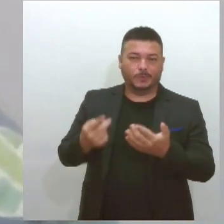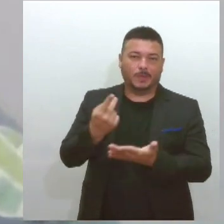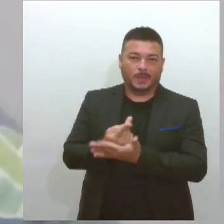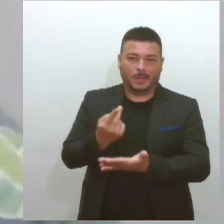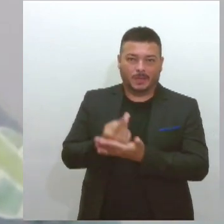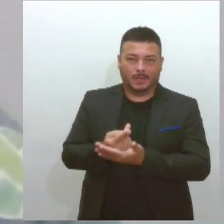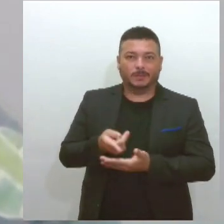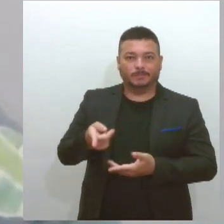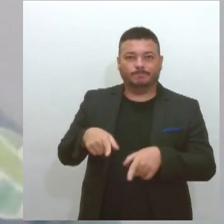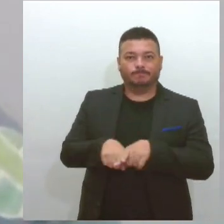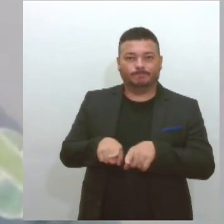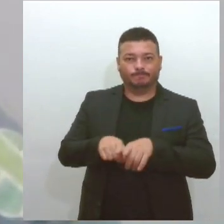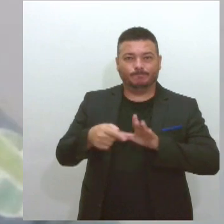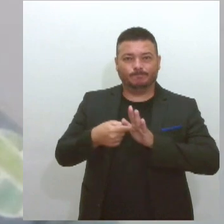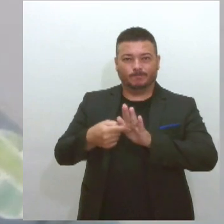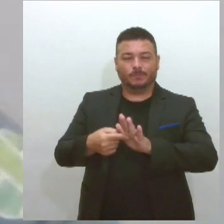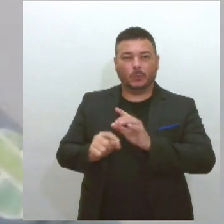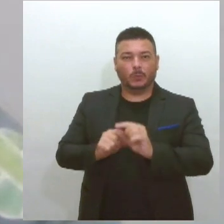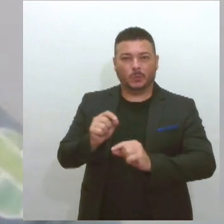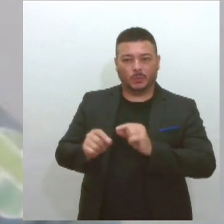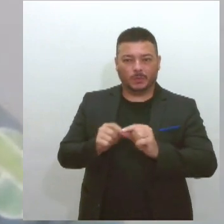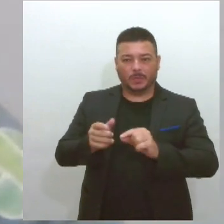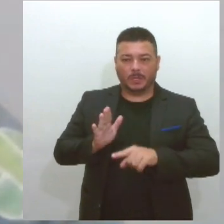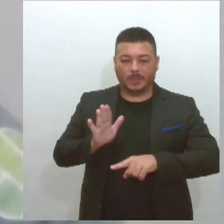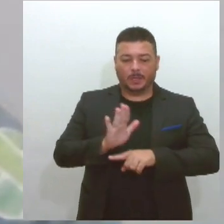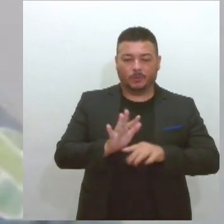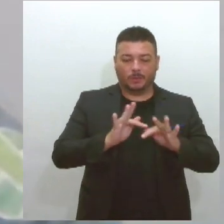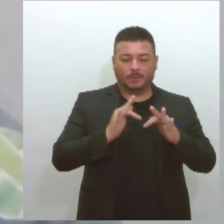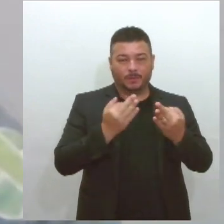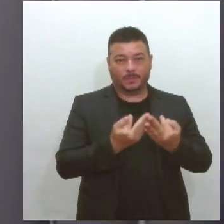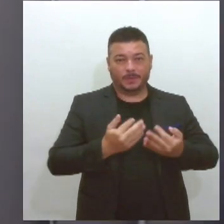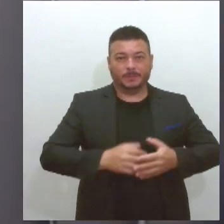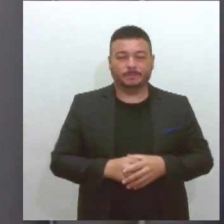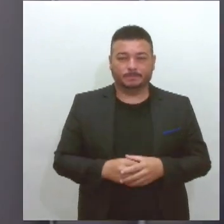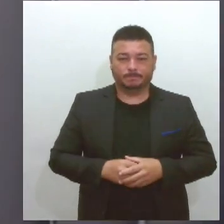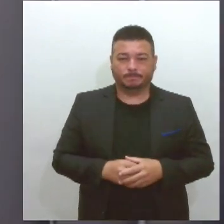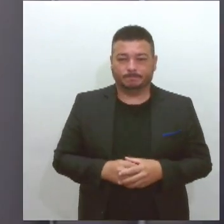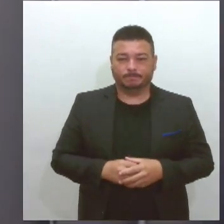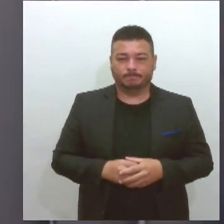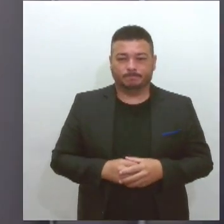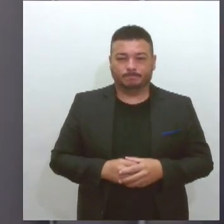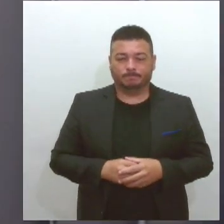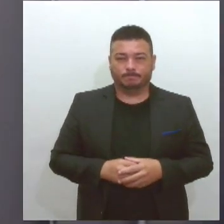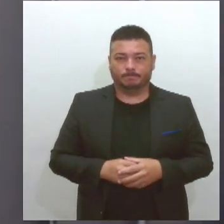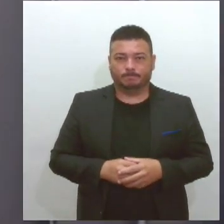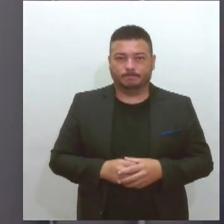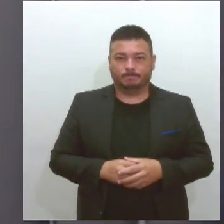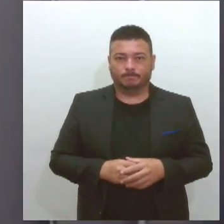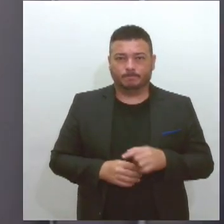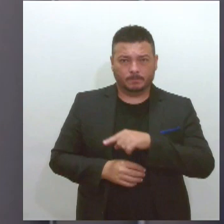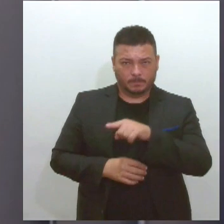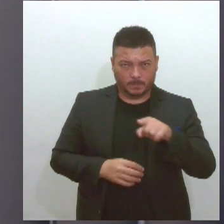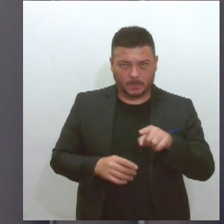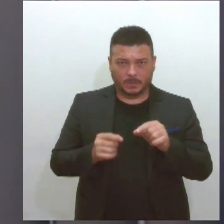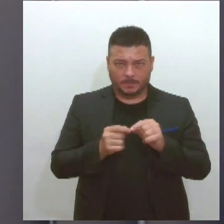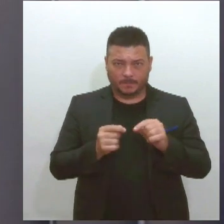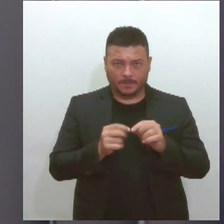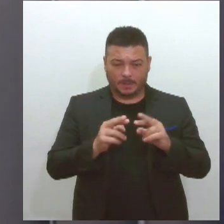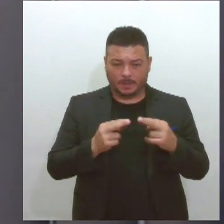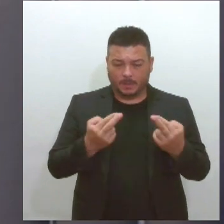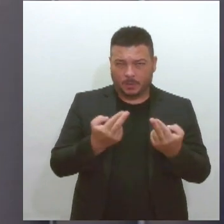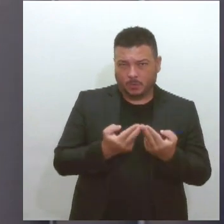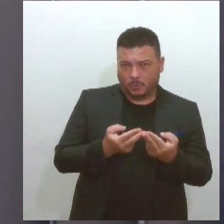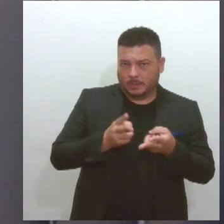trazendo benefício a famílias. Vocês fazem reuniões sempre para